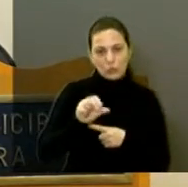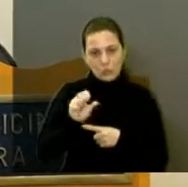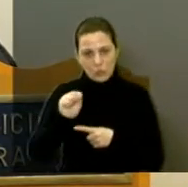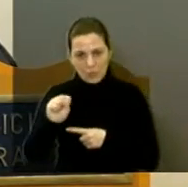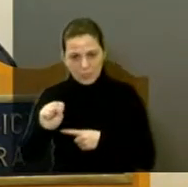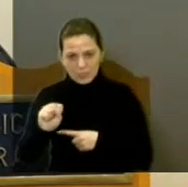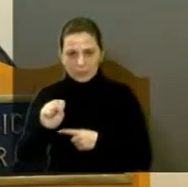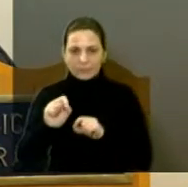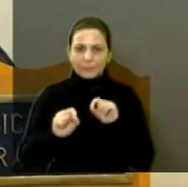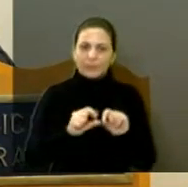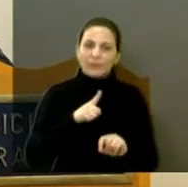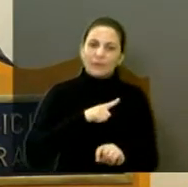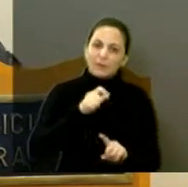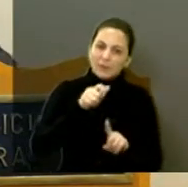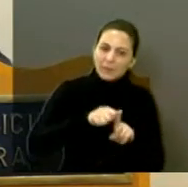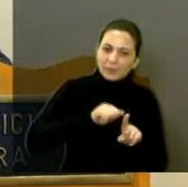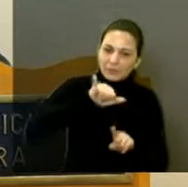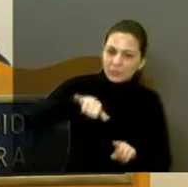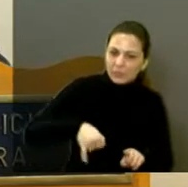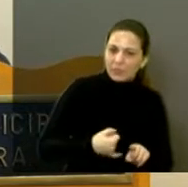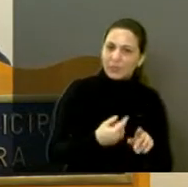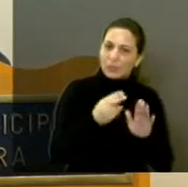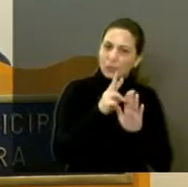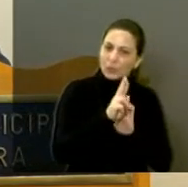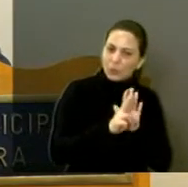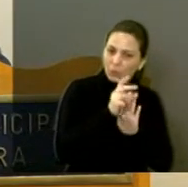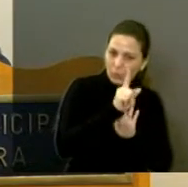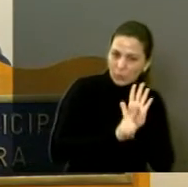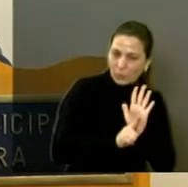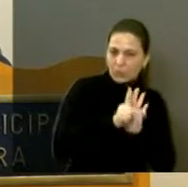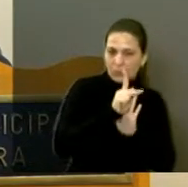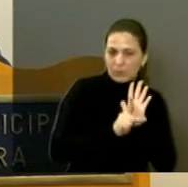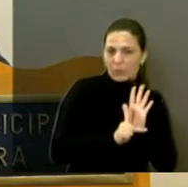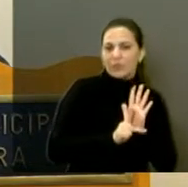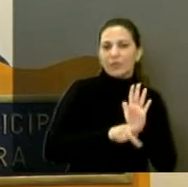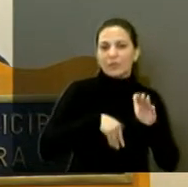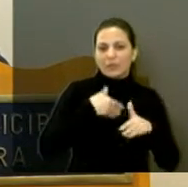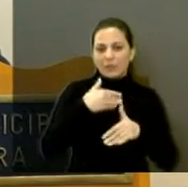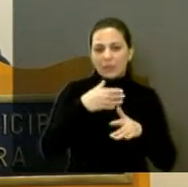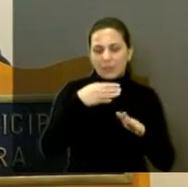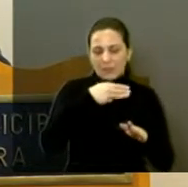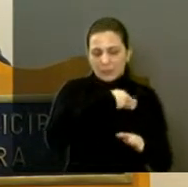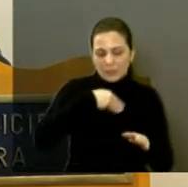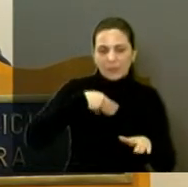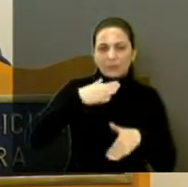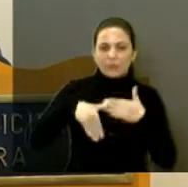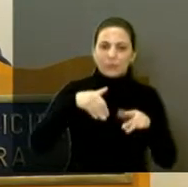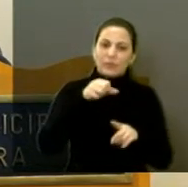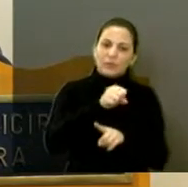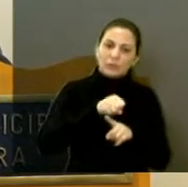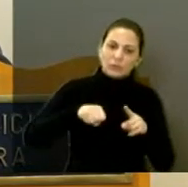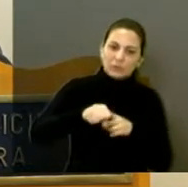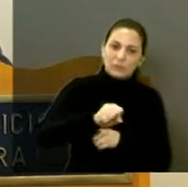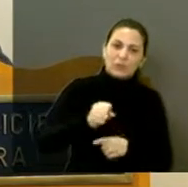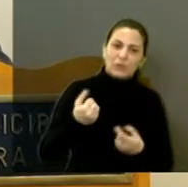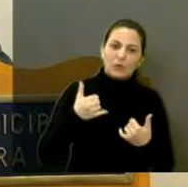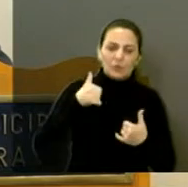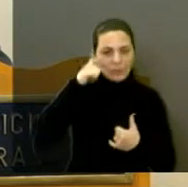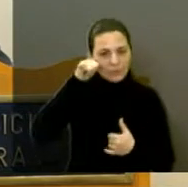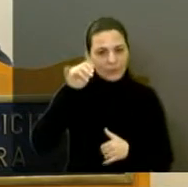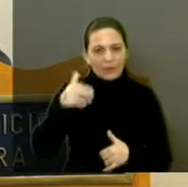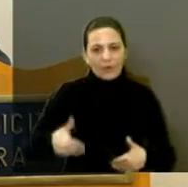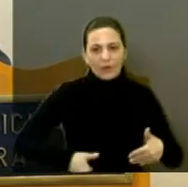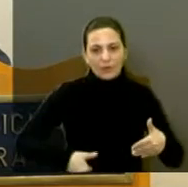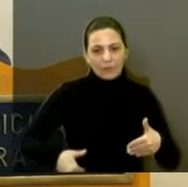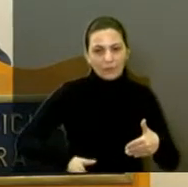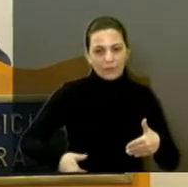e fazem parte da portaria publicada pelo Ministério do Desenvolvimento Social e combate à fome. Para ativar a